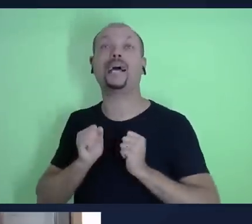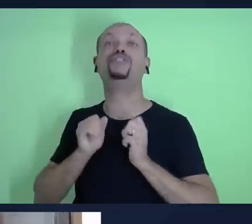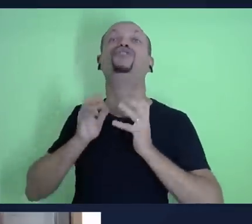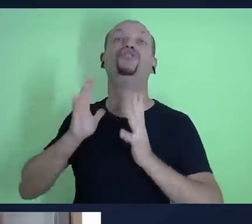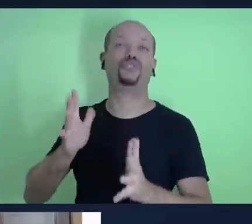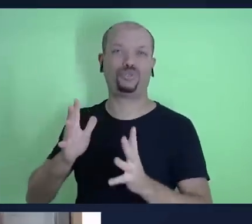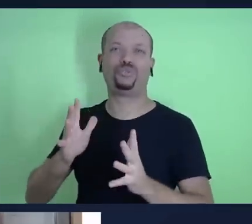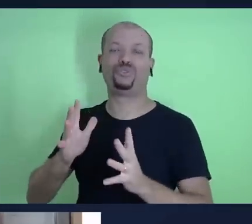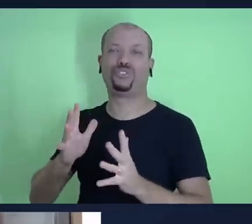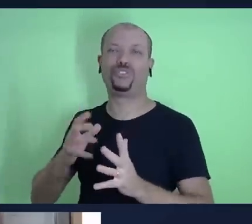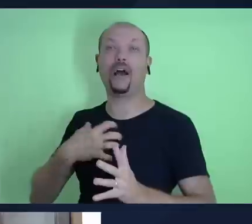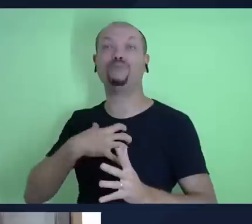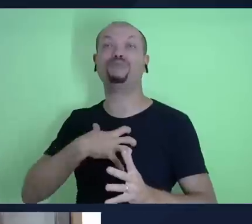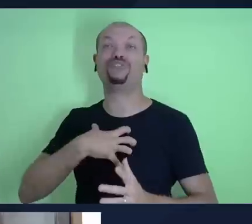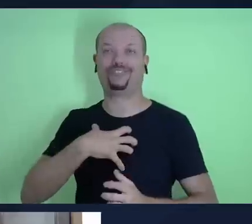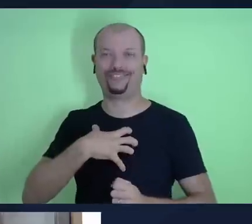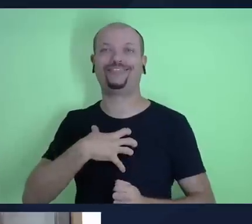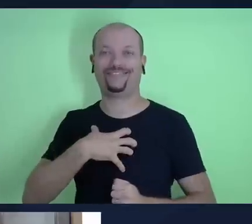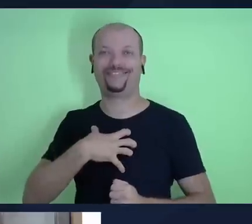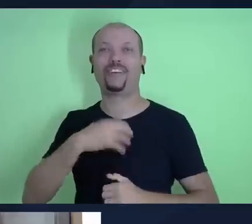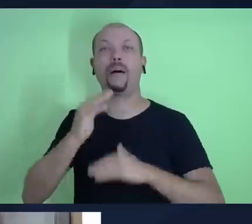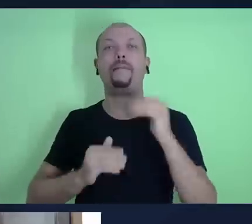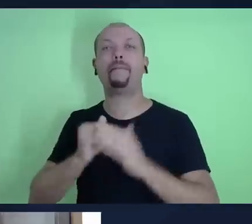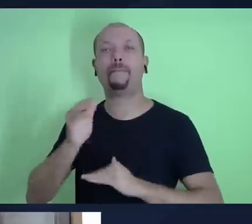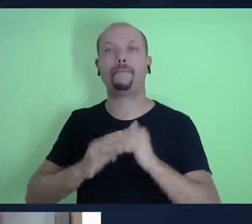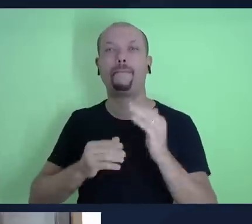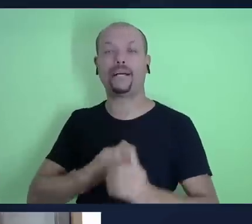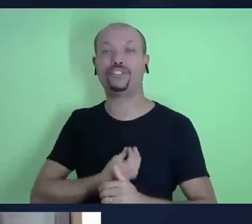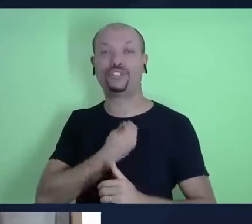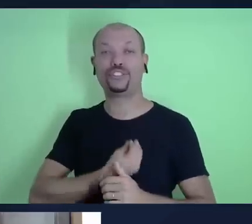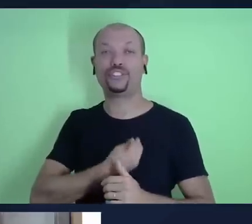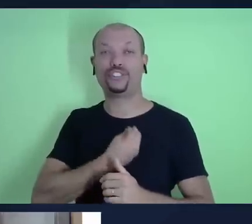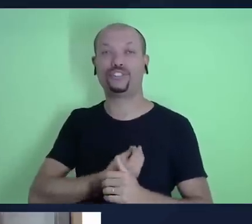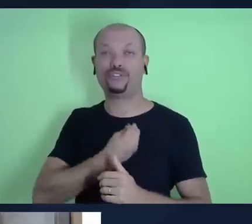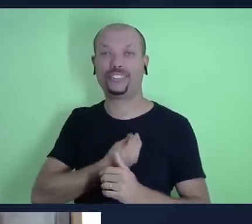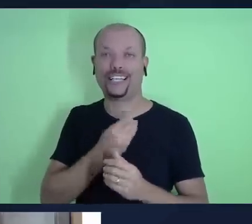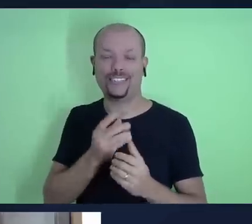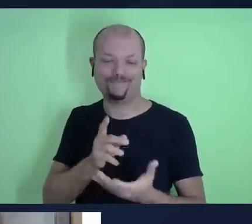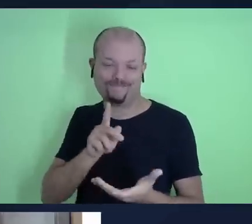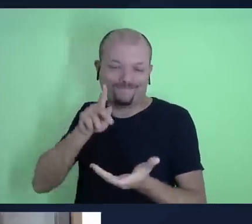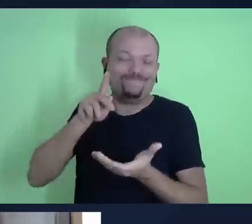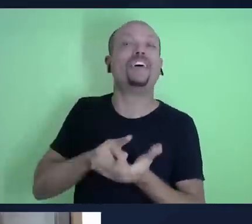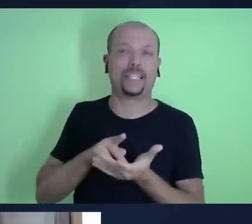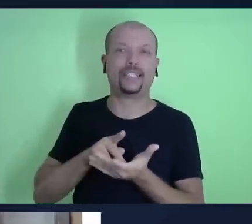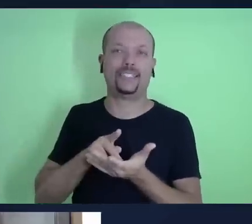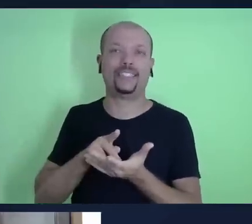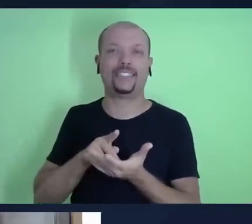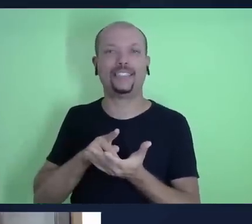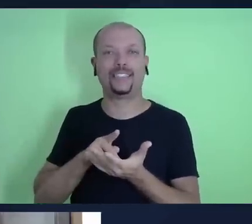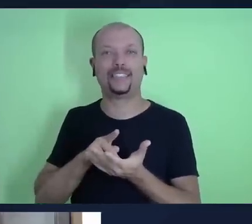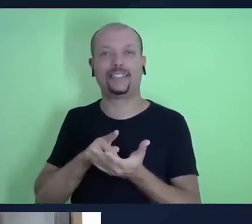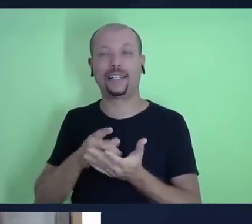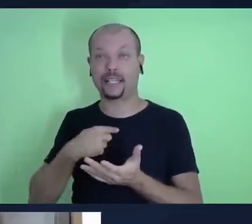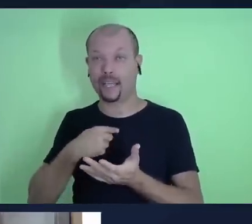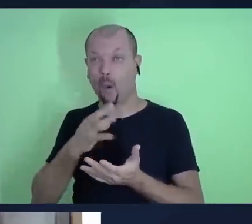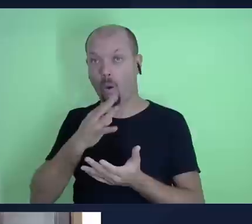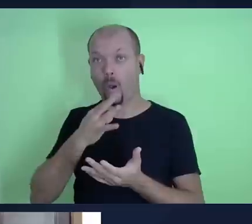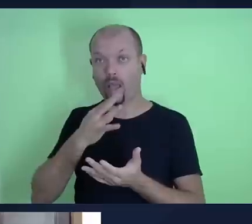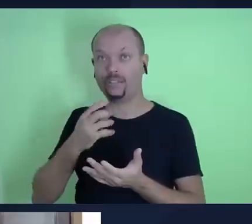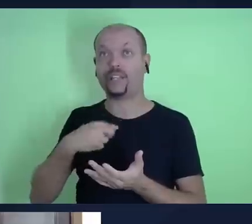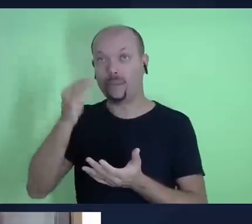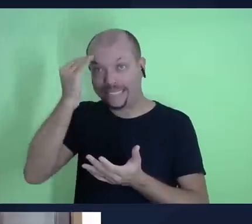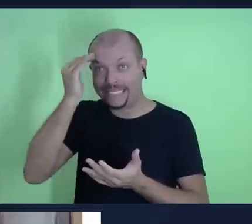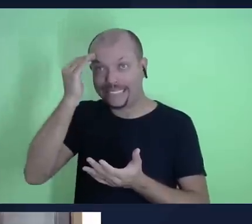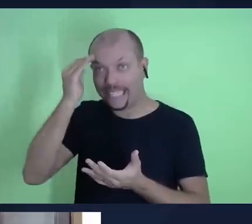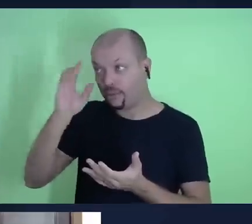comportamento, é uma prática de vida concreta de que eu reconheço a soberania de Deus sobre a minha